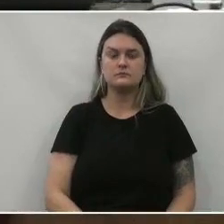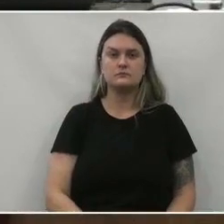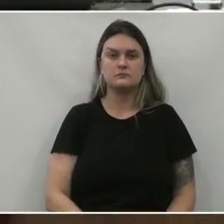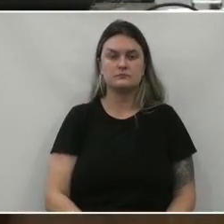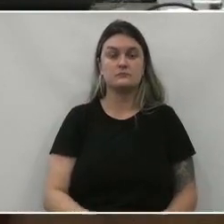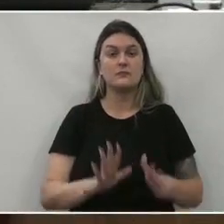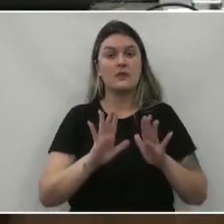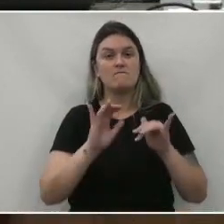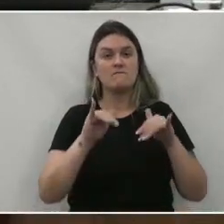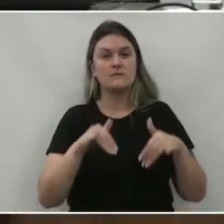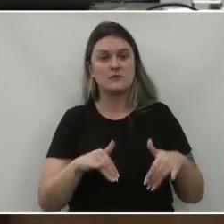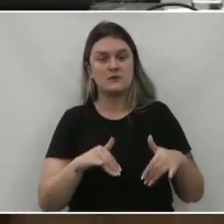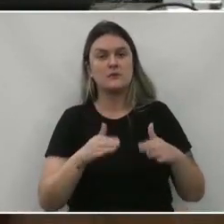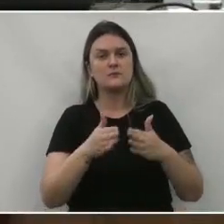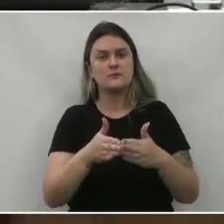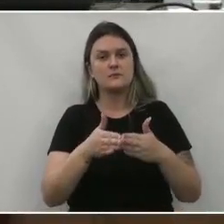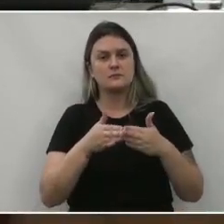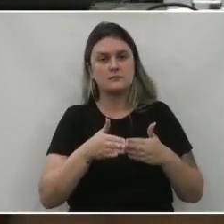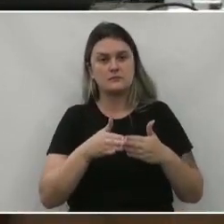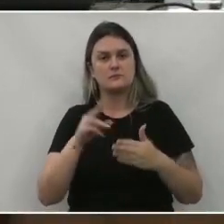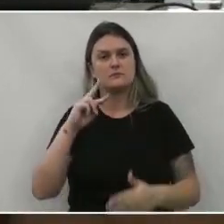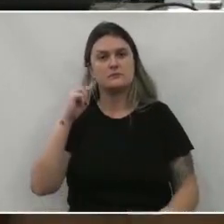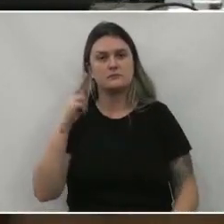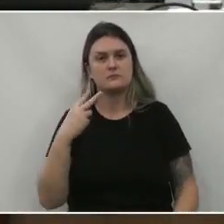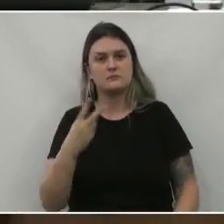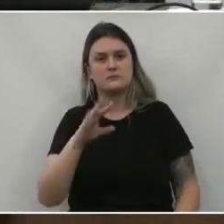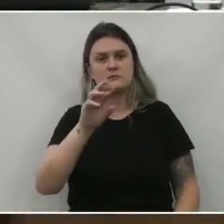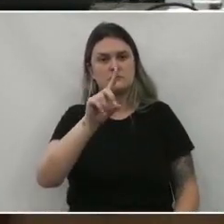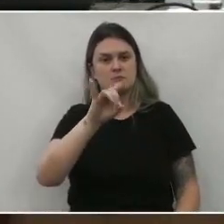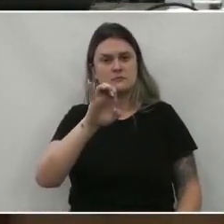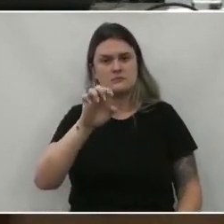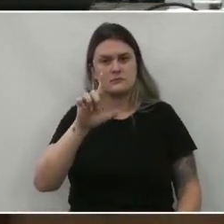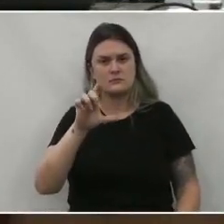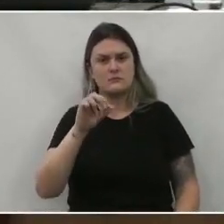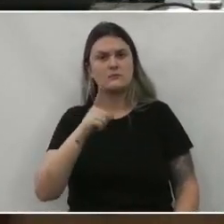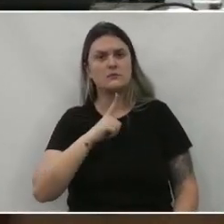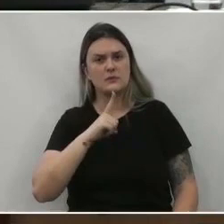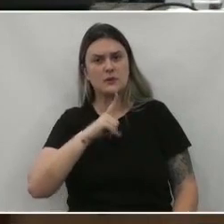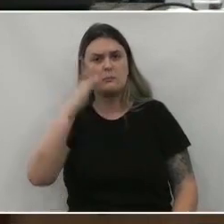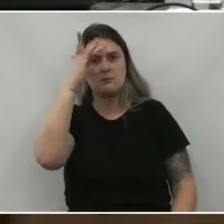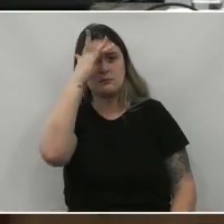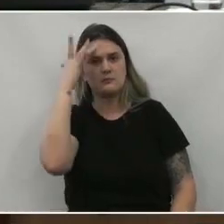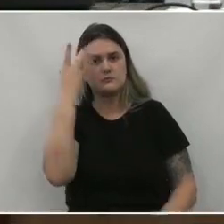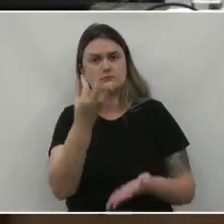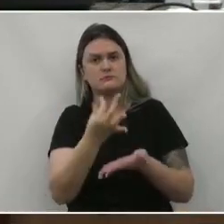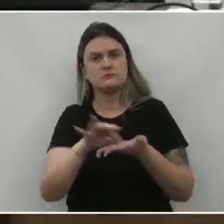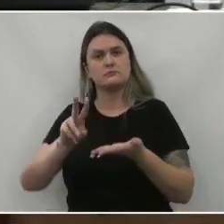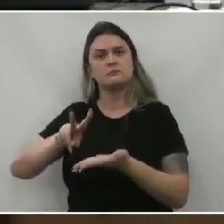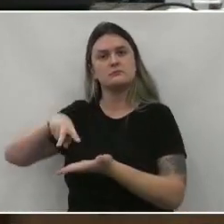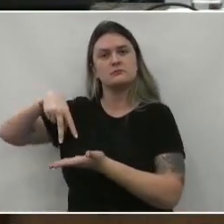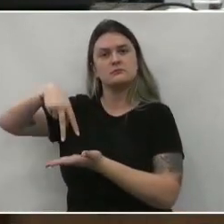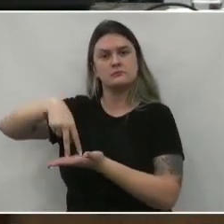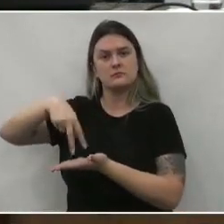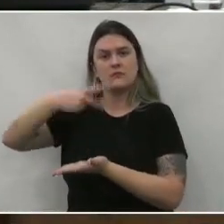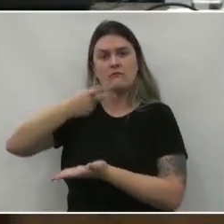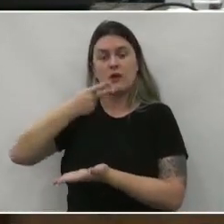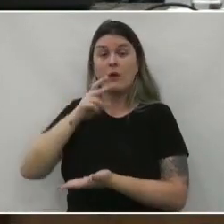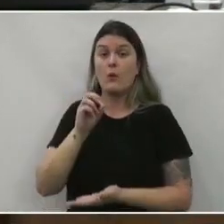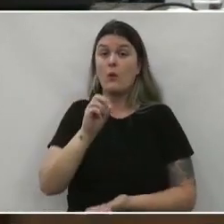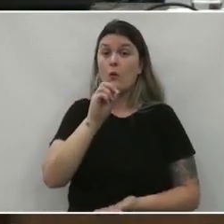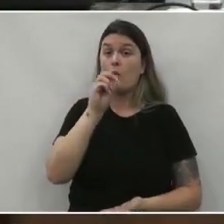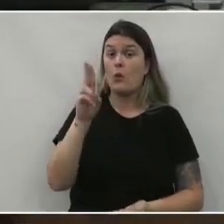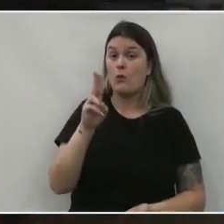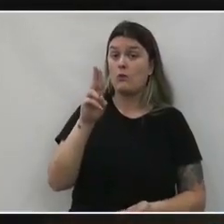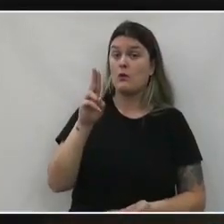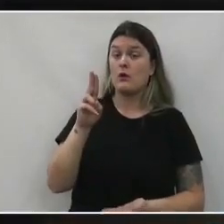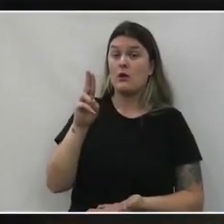Fim do expediente, solicito ao vereador Diego para que informe se alguém inscrito para a tribuna popular ou algum